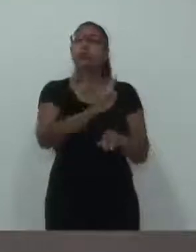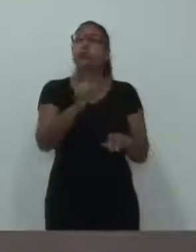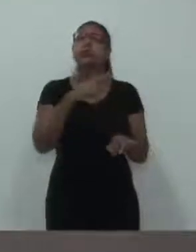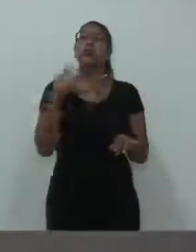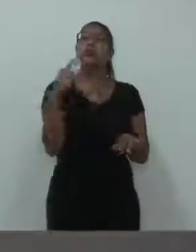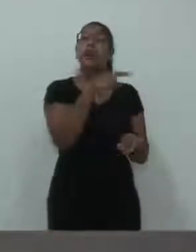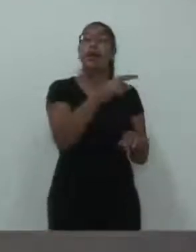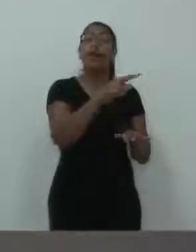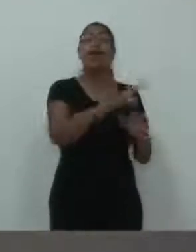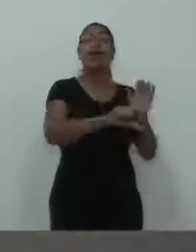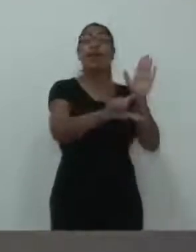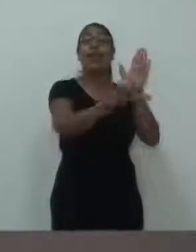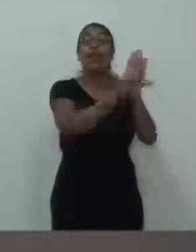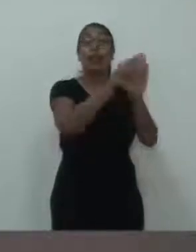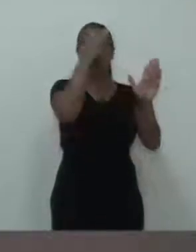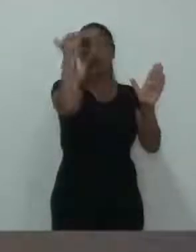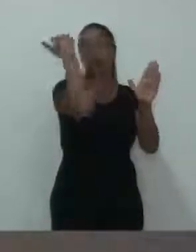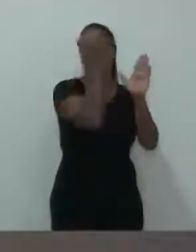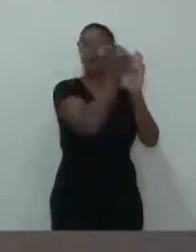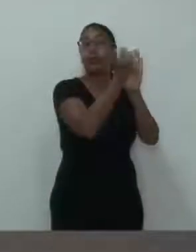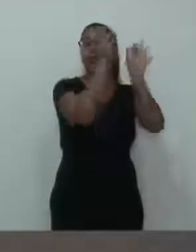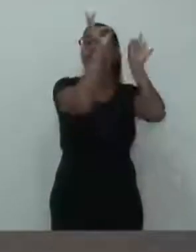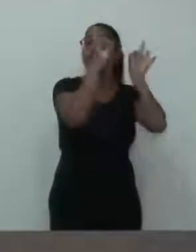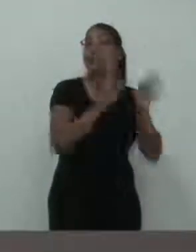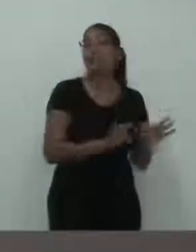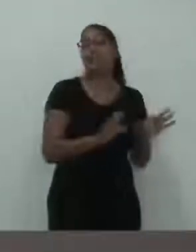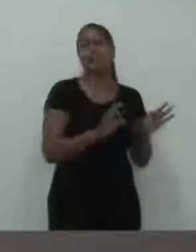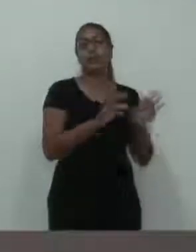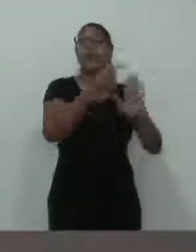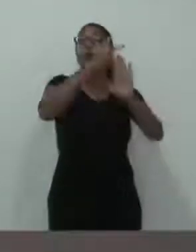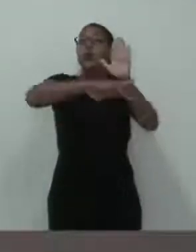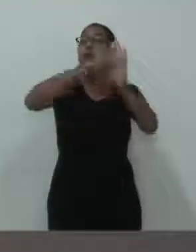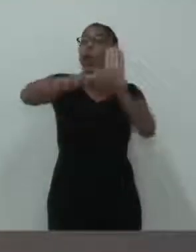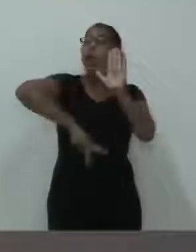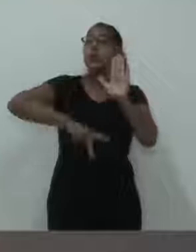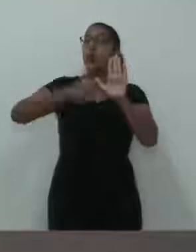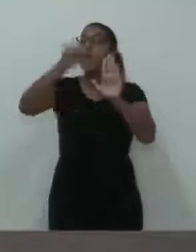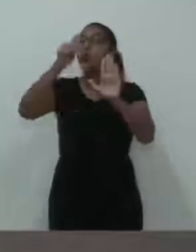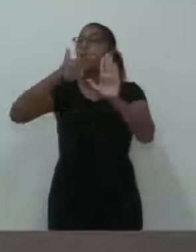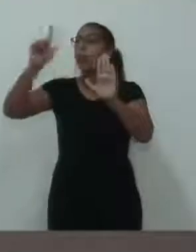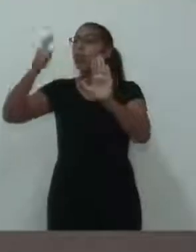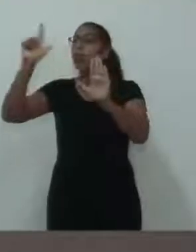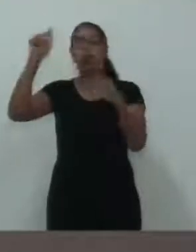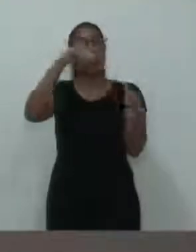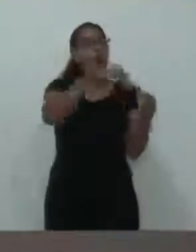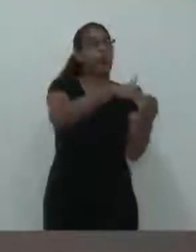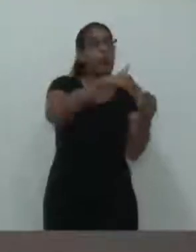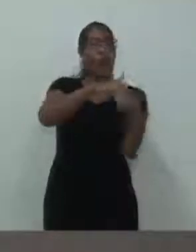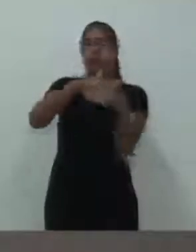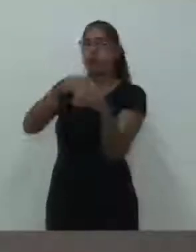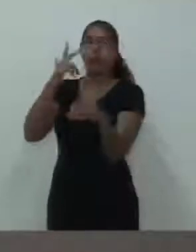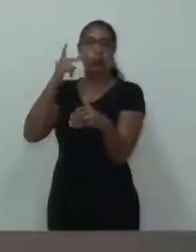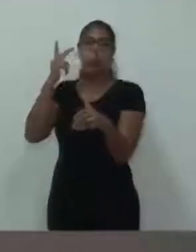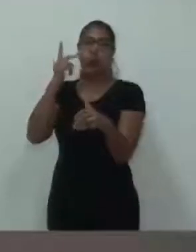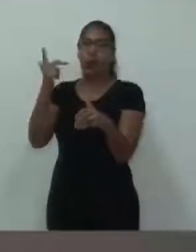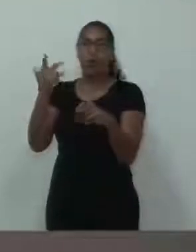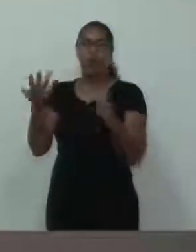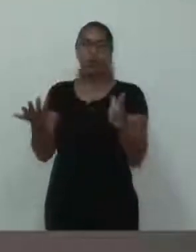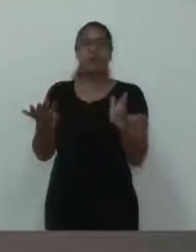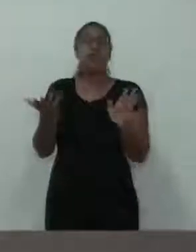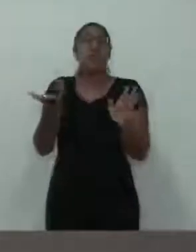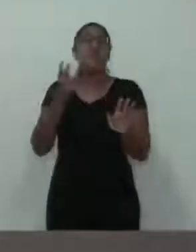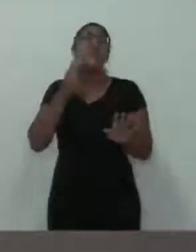fizemos da melhor maneira possível para com que os projetos pudessem ser votados. E também não é justo com a cidade, né?